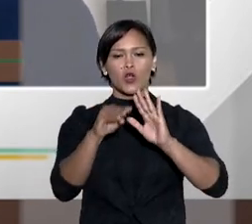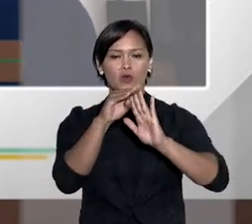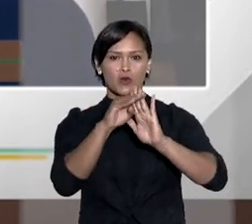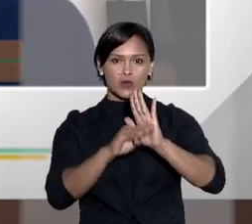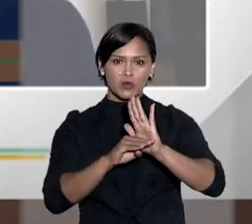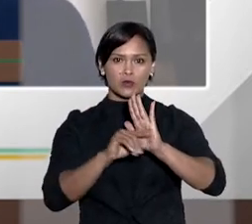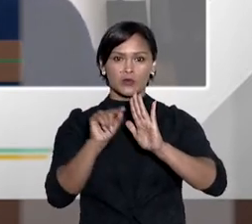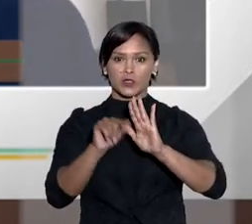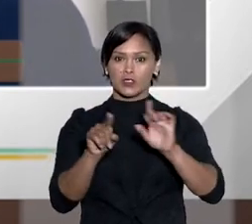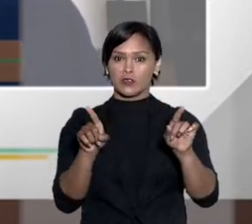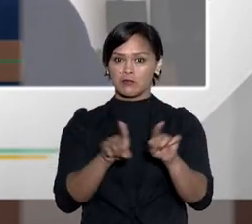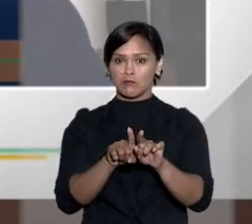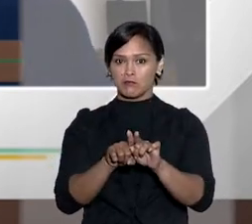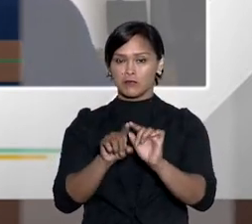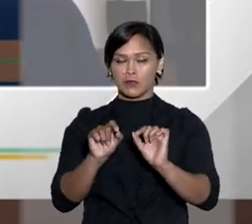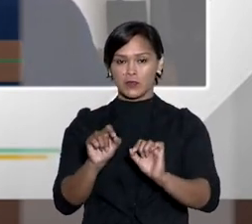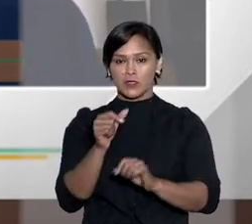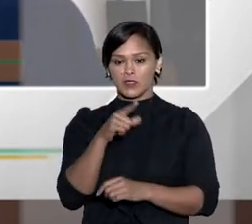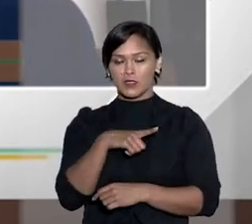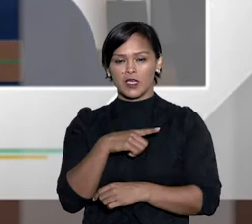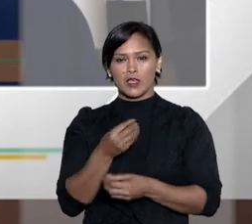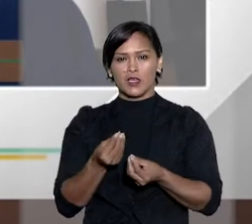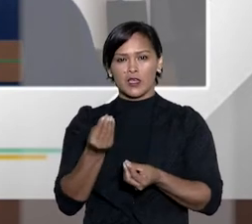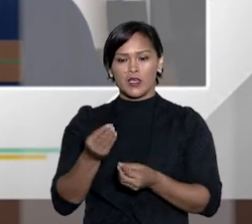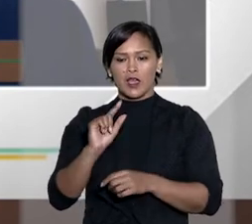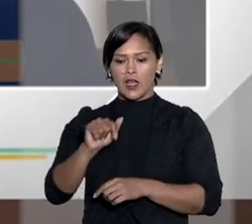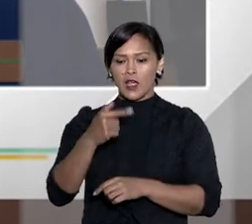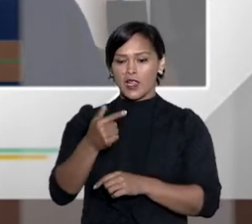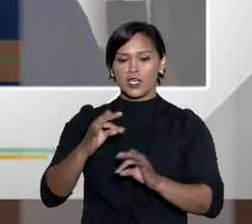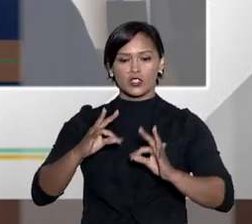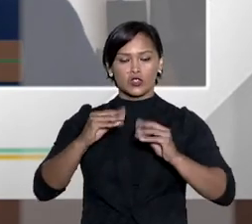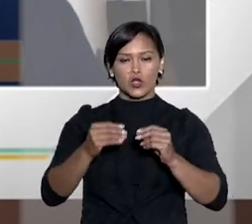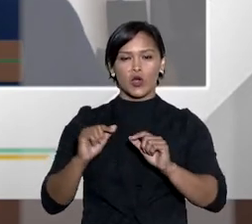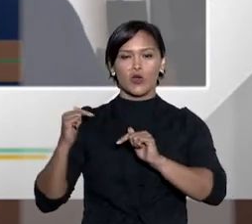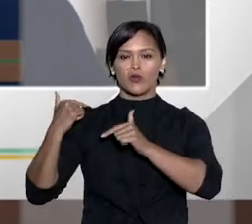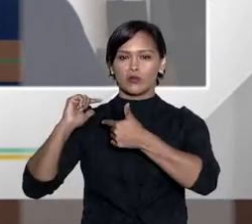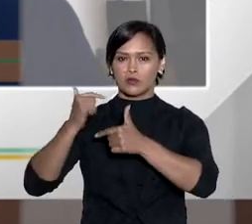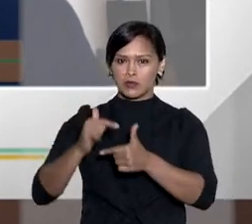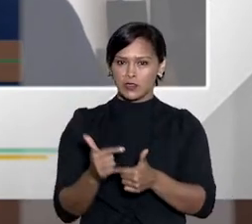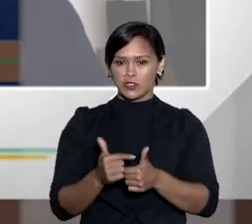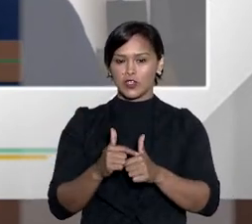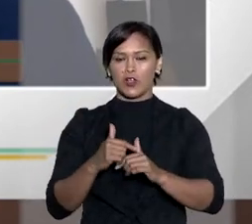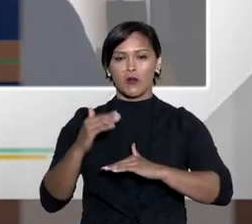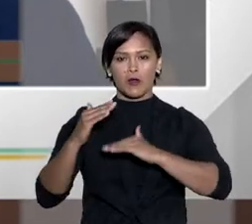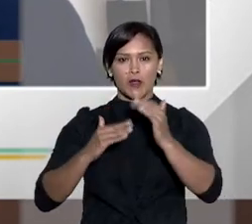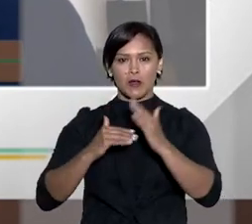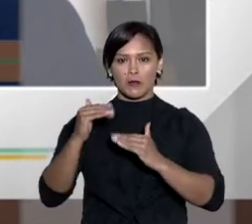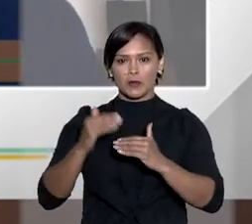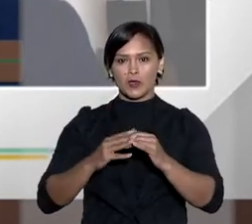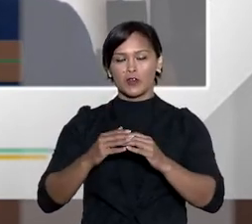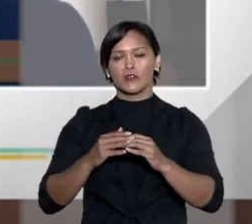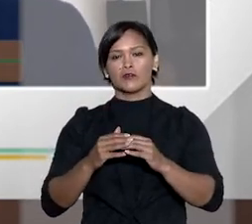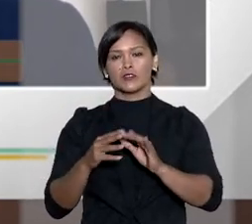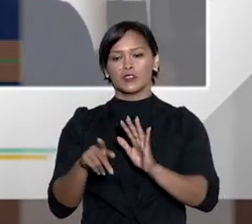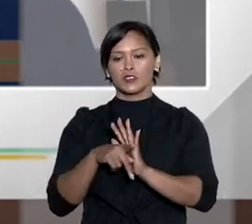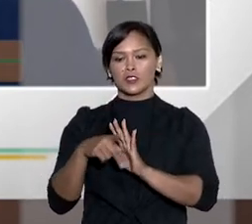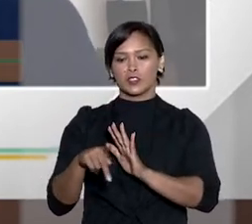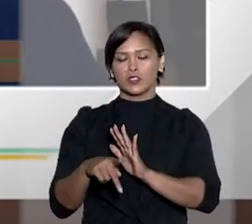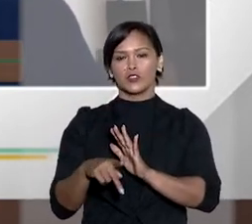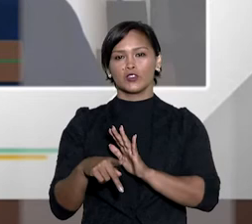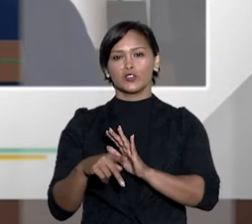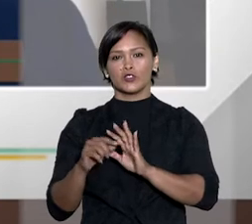e ele também tem, além dessa tradicional função de editar